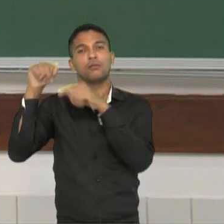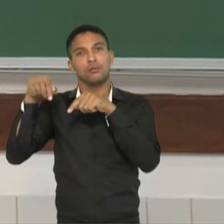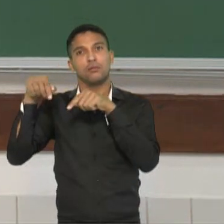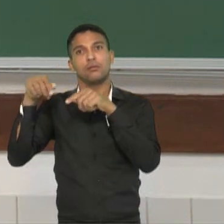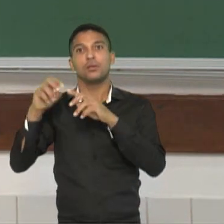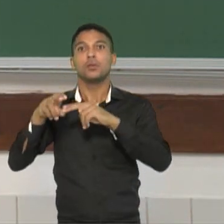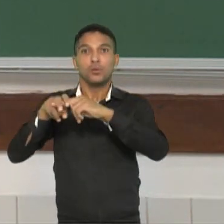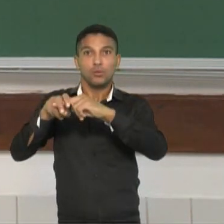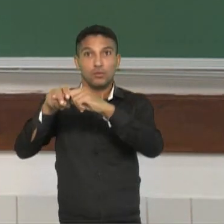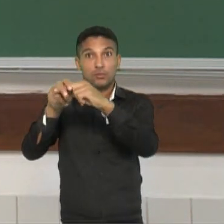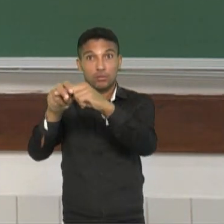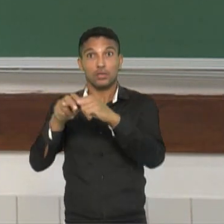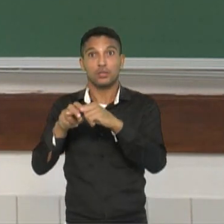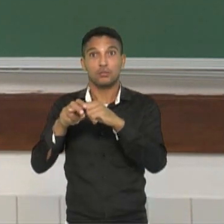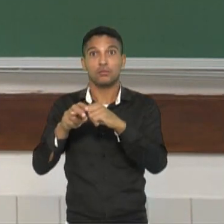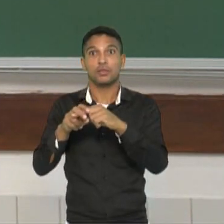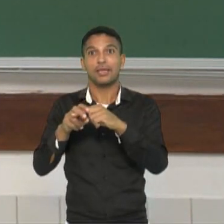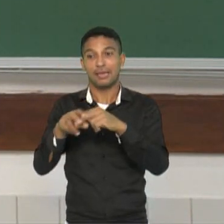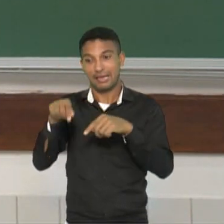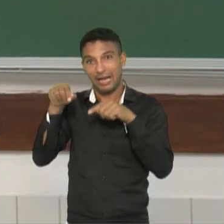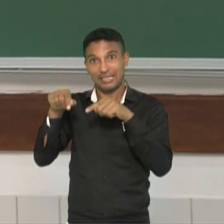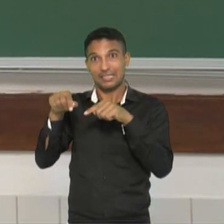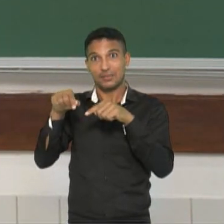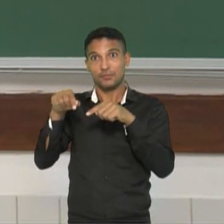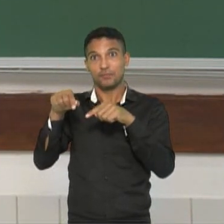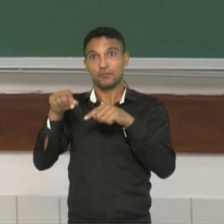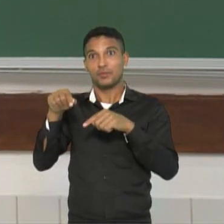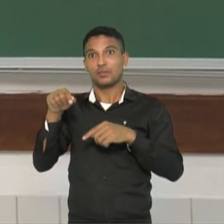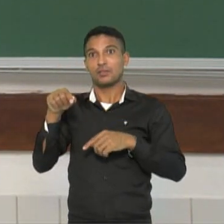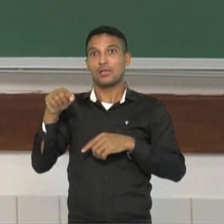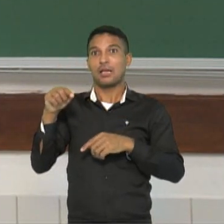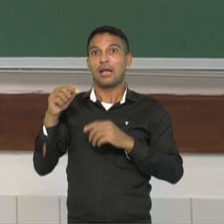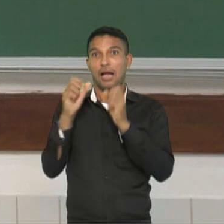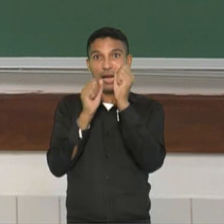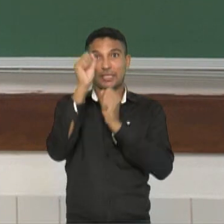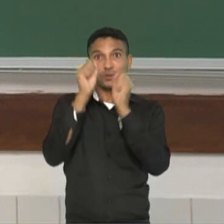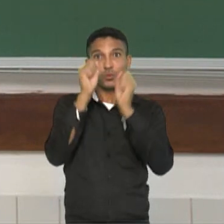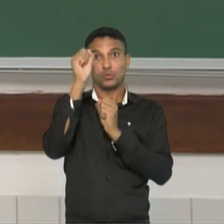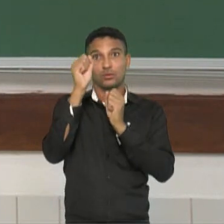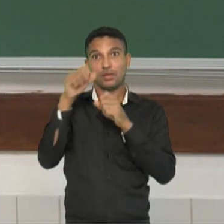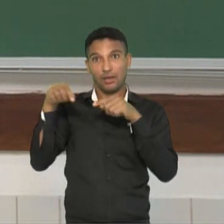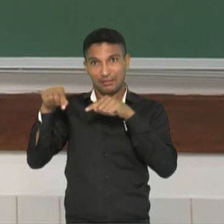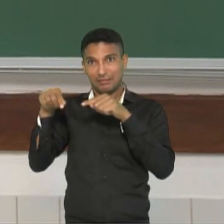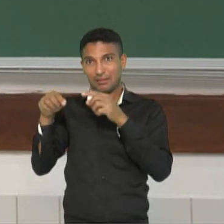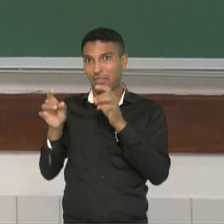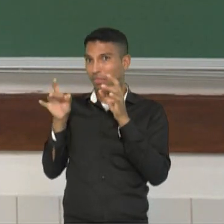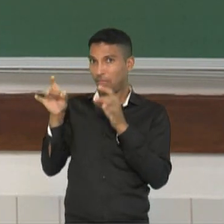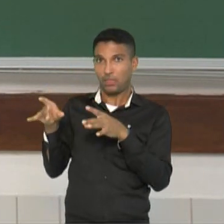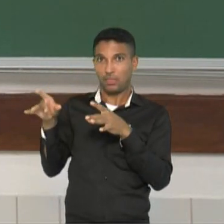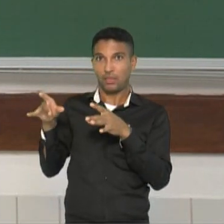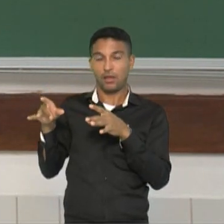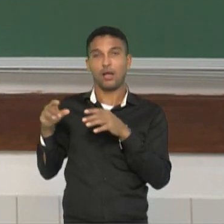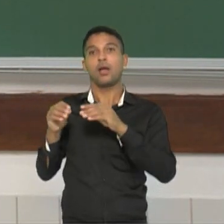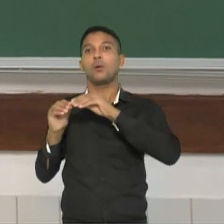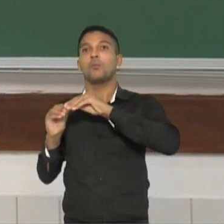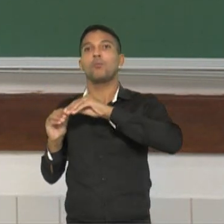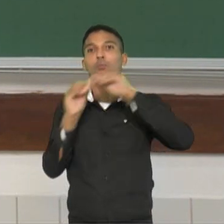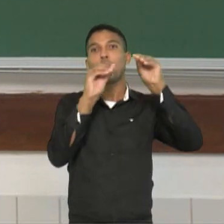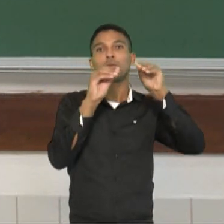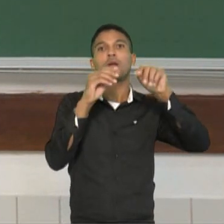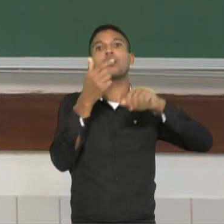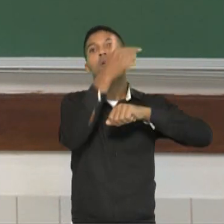Porque as indústrias deixam de estar naquele país e vão para outros países que proporcionem esse